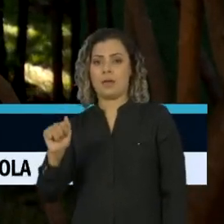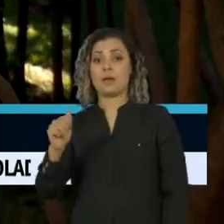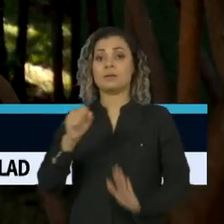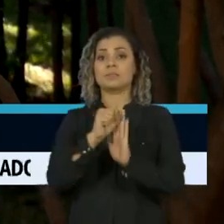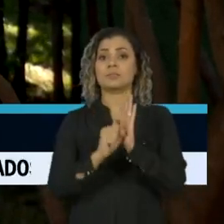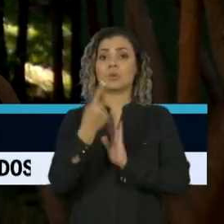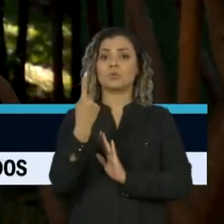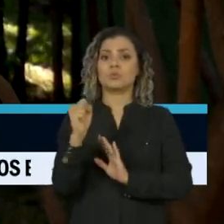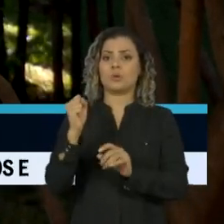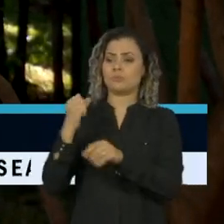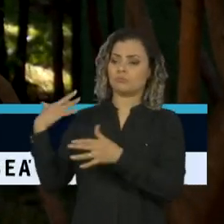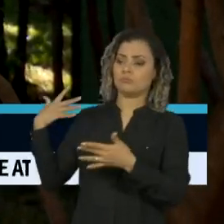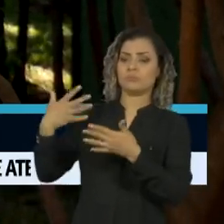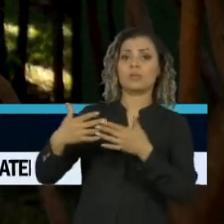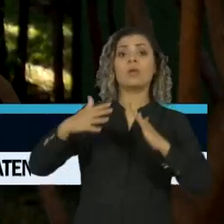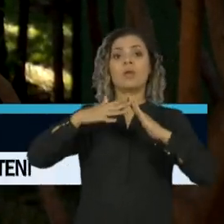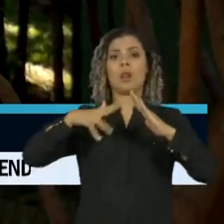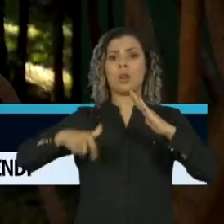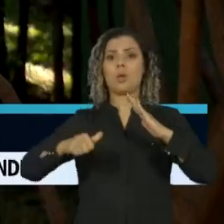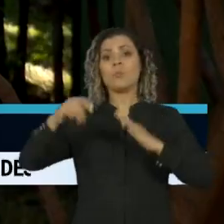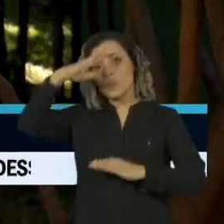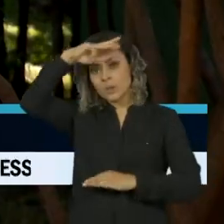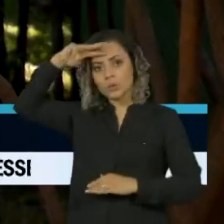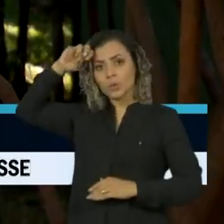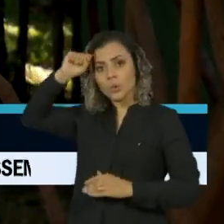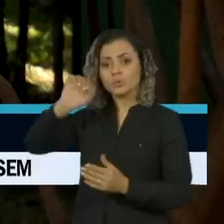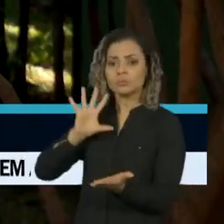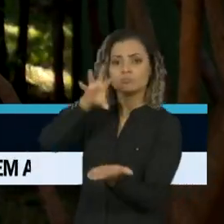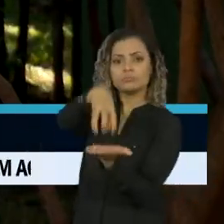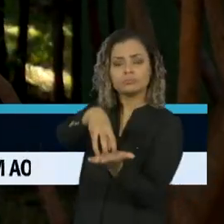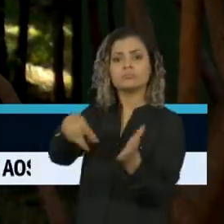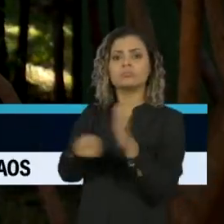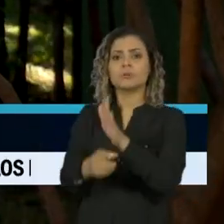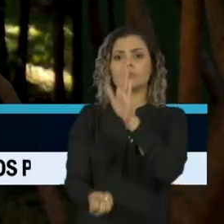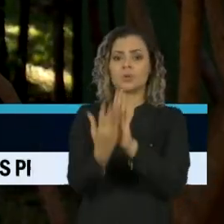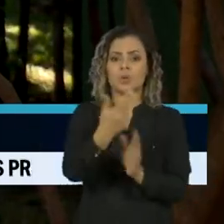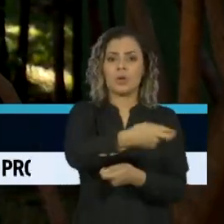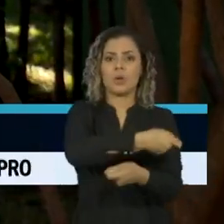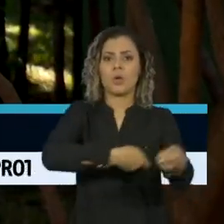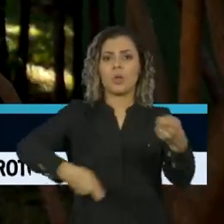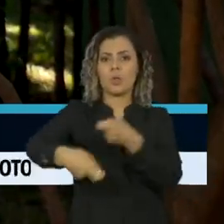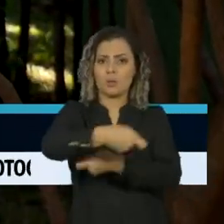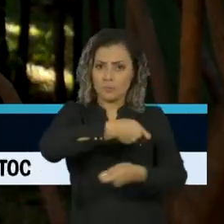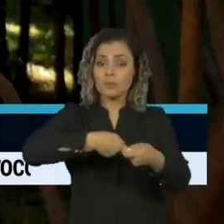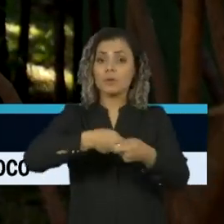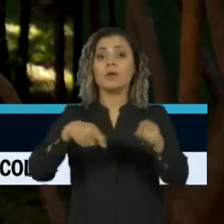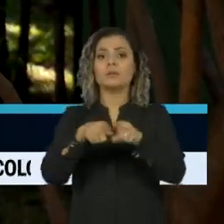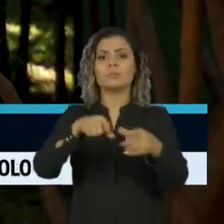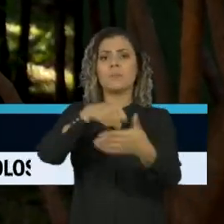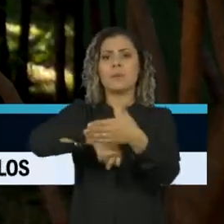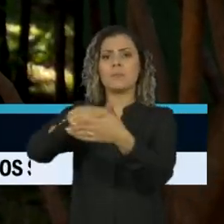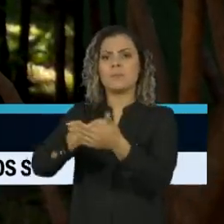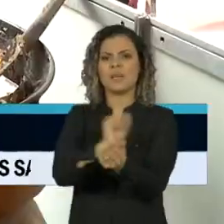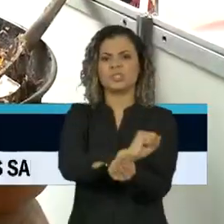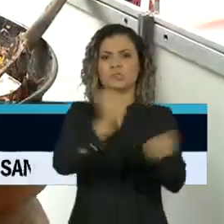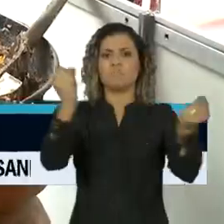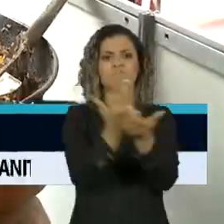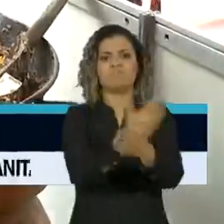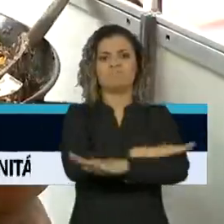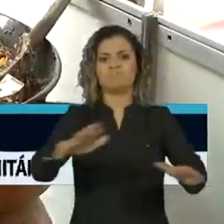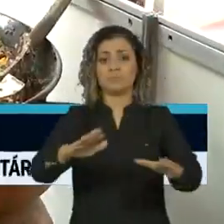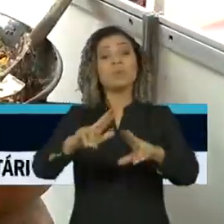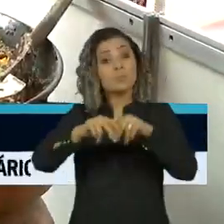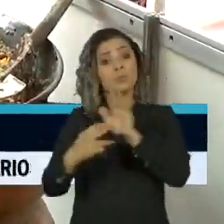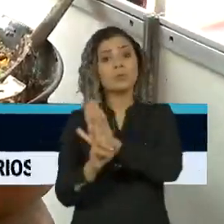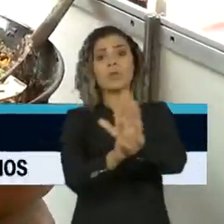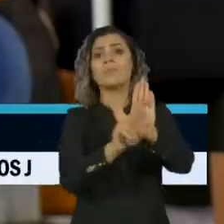século XVIII, um quilombo no Mato Grosso ganhou um parlamento, criou uma economia de subsistência e combateu a escravidão. A data